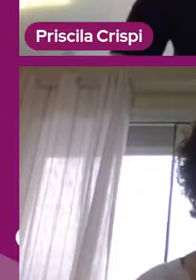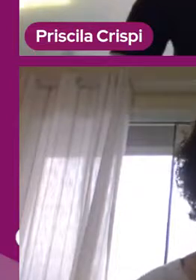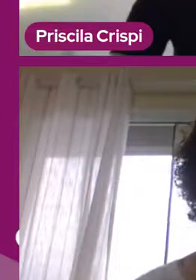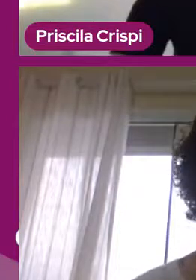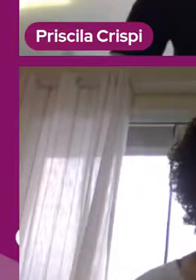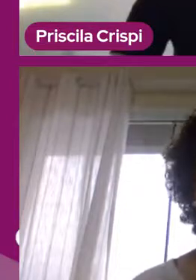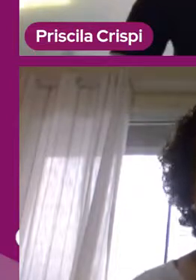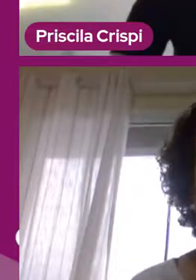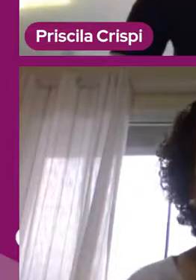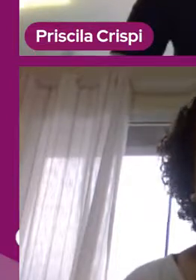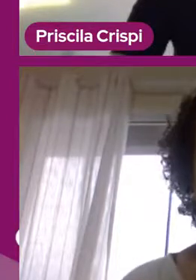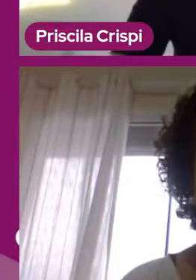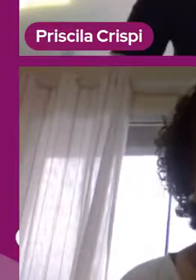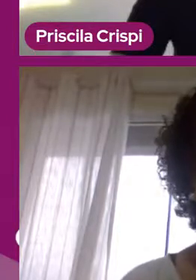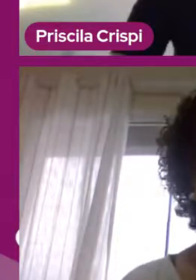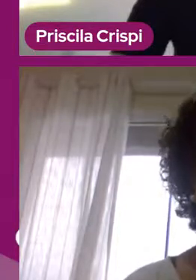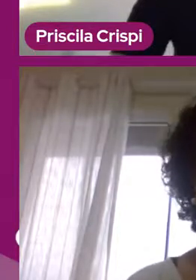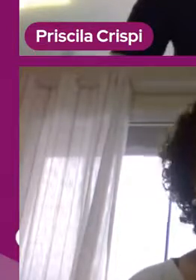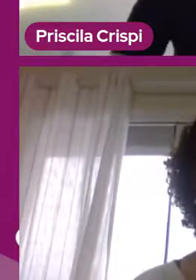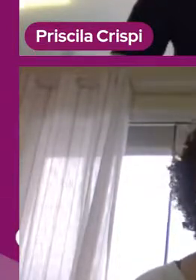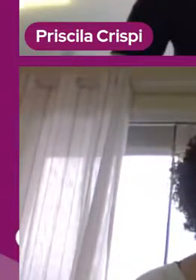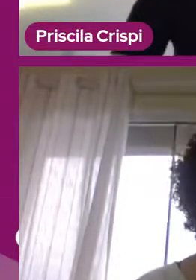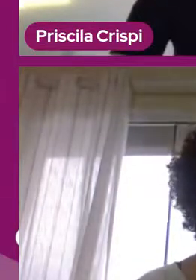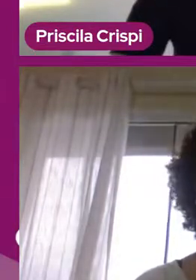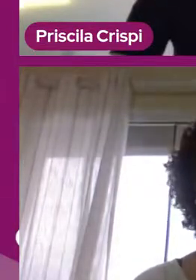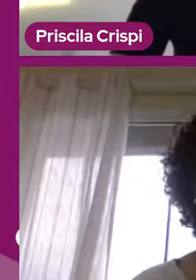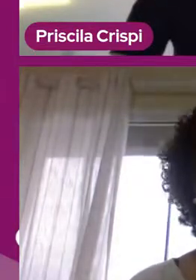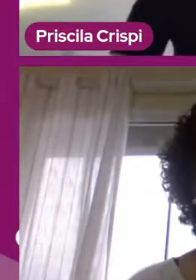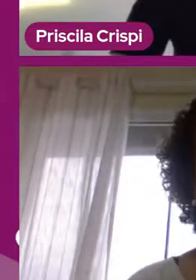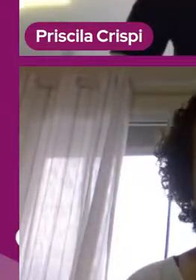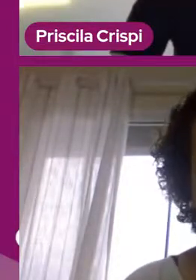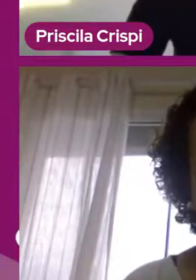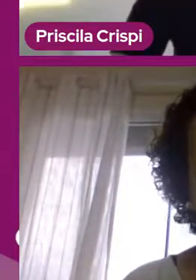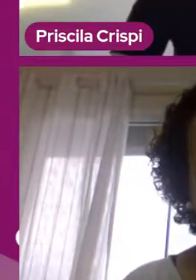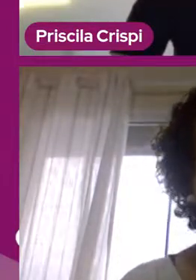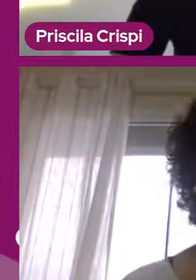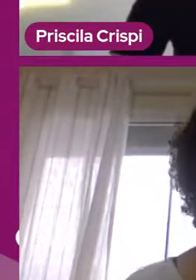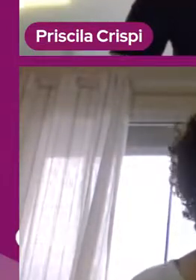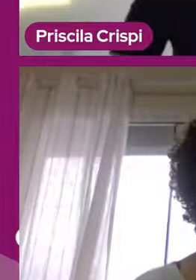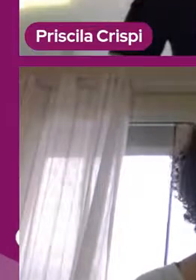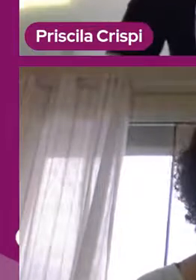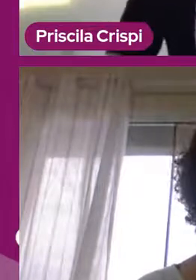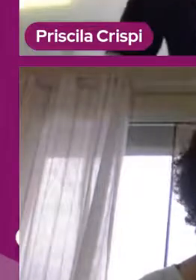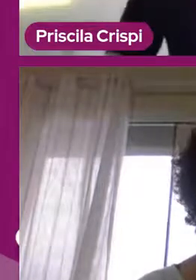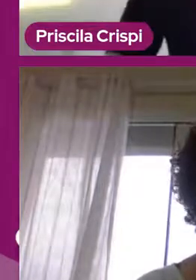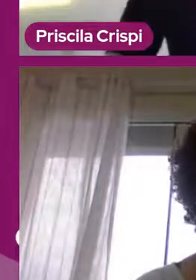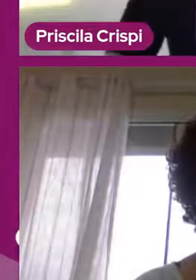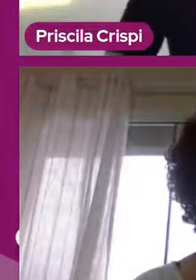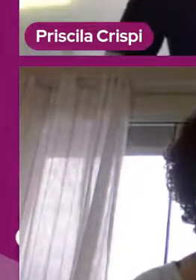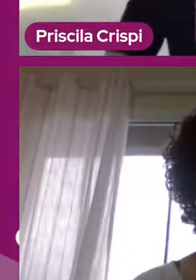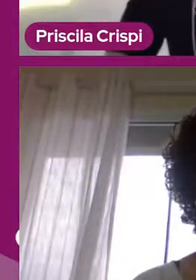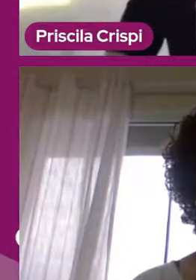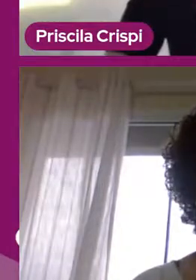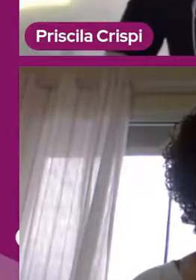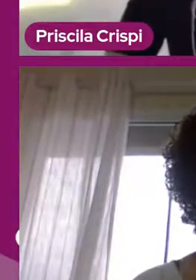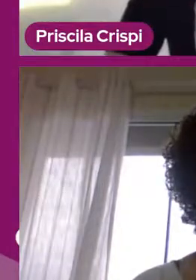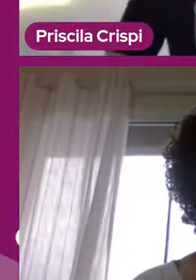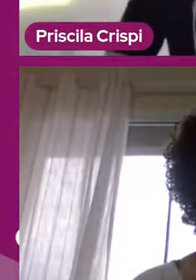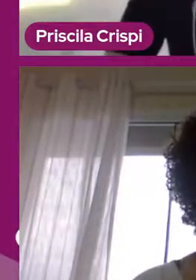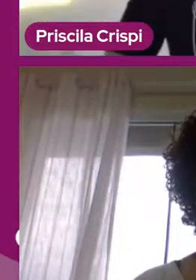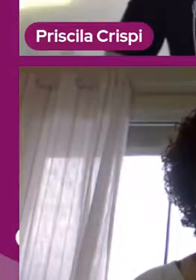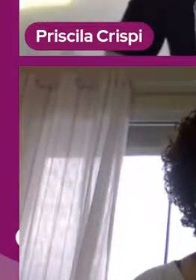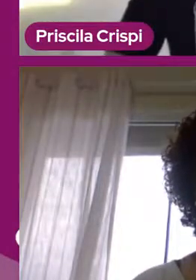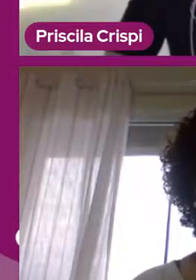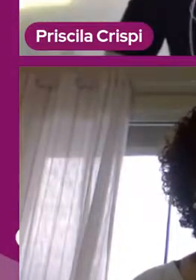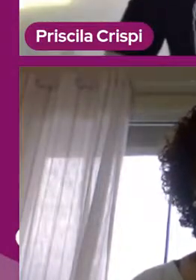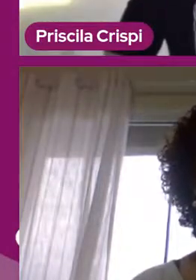linguagem que é de fácil entendimento para eles. E vai ser muito fácil trabalhar com os pequenos. Que maravilha,